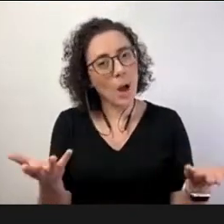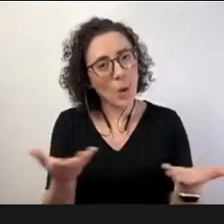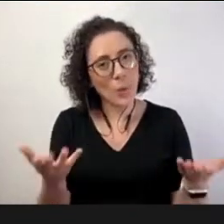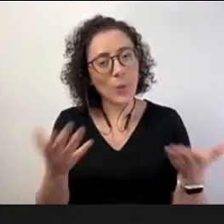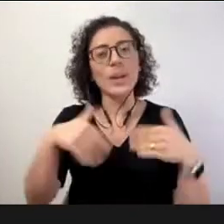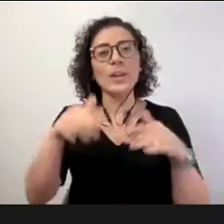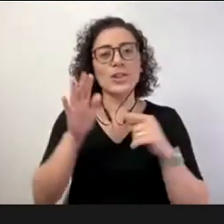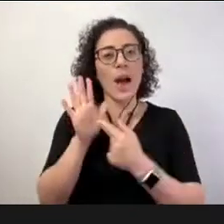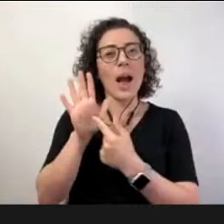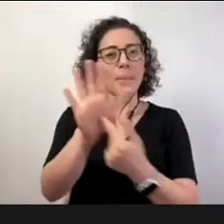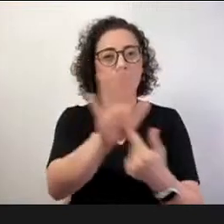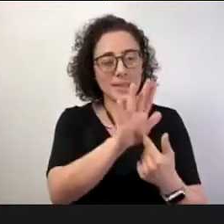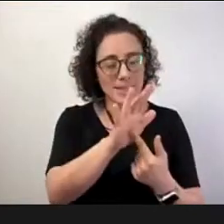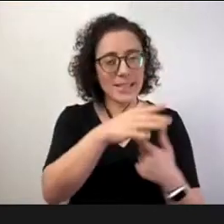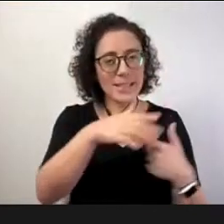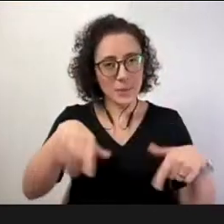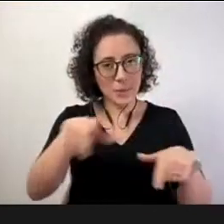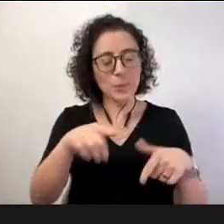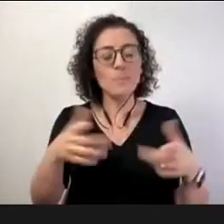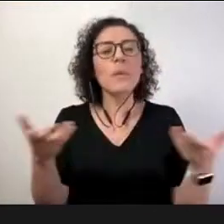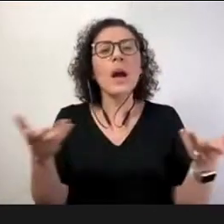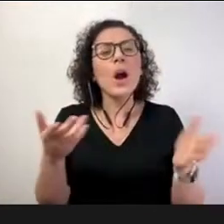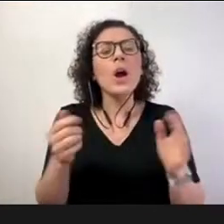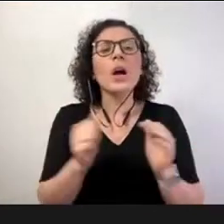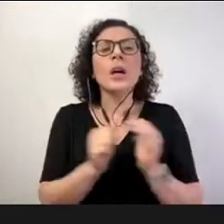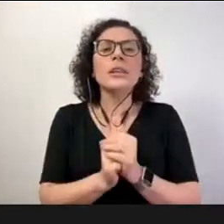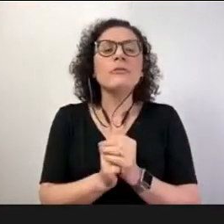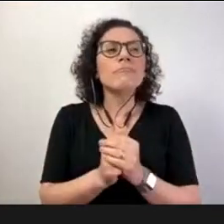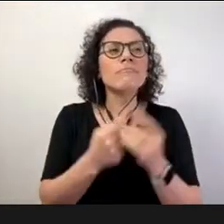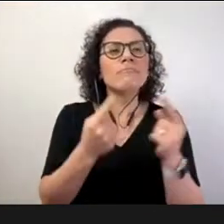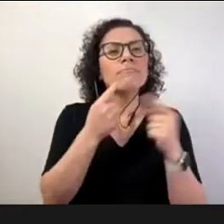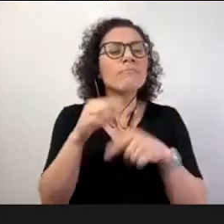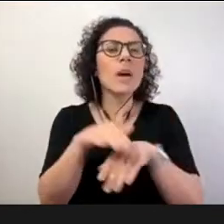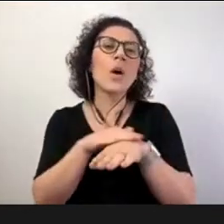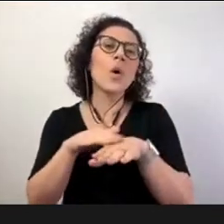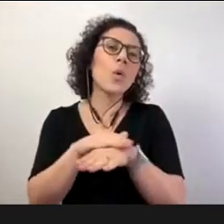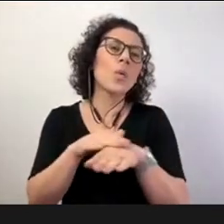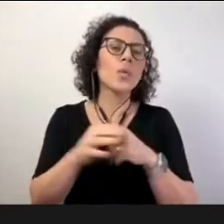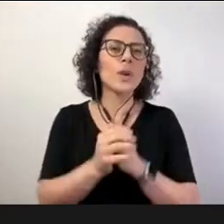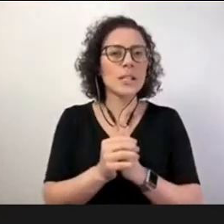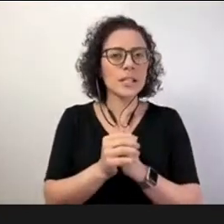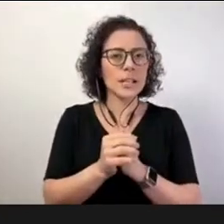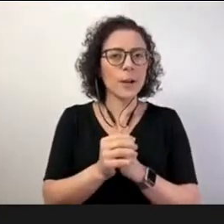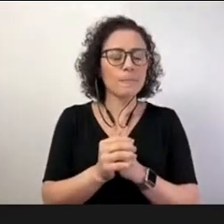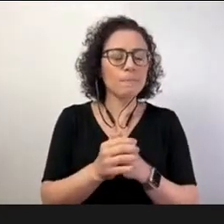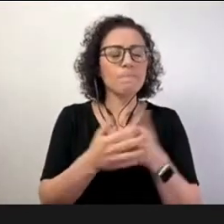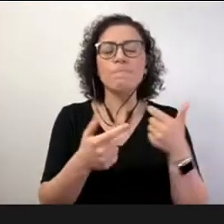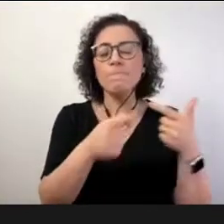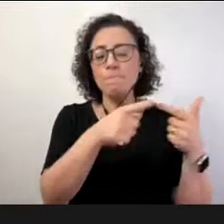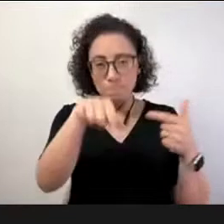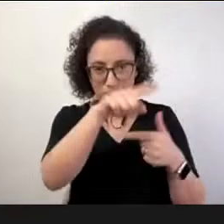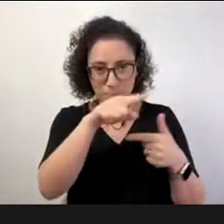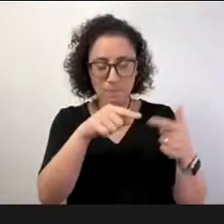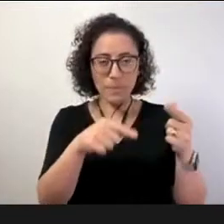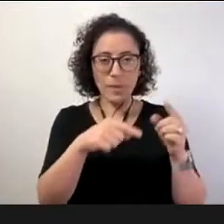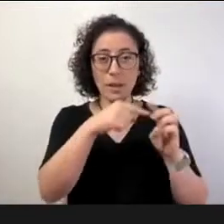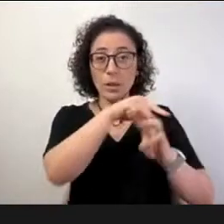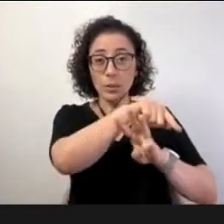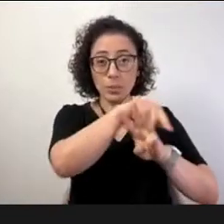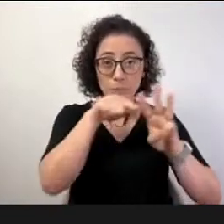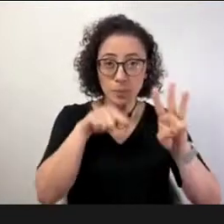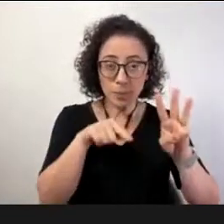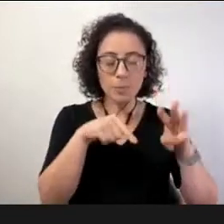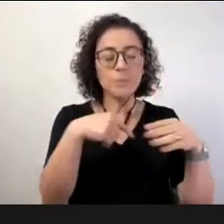eu gostaria de propor algumas questões norteadoras aqui para os nossos convidados. Então, gostaria que o professor